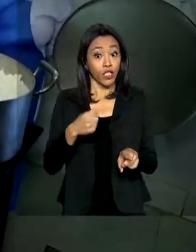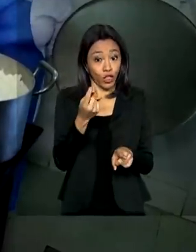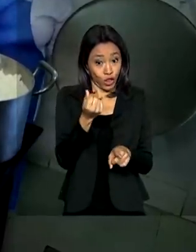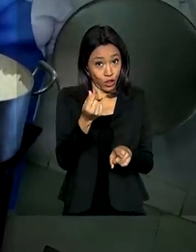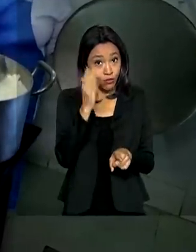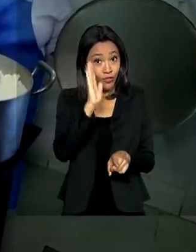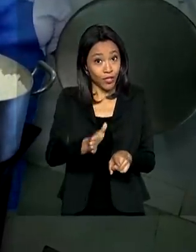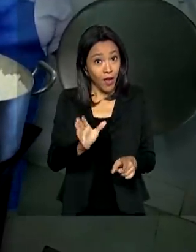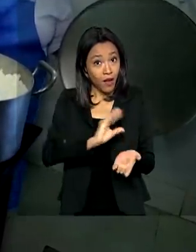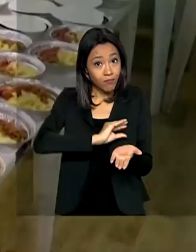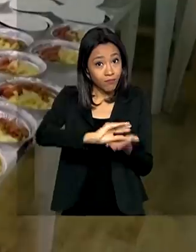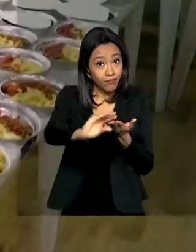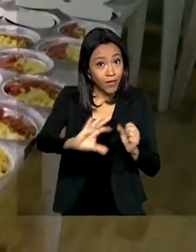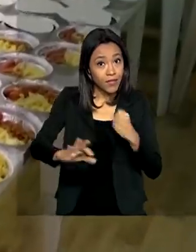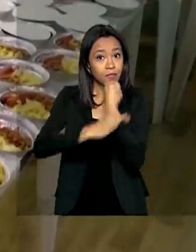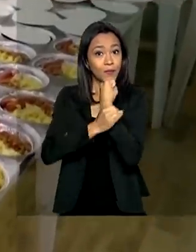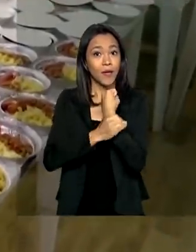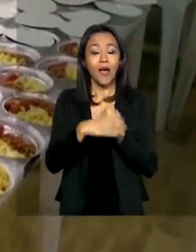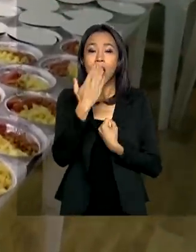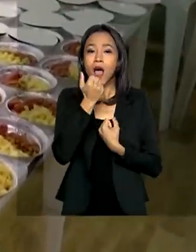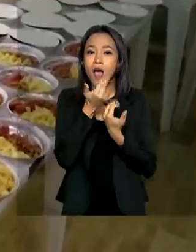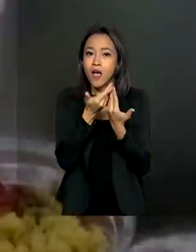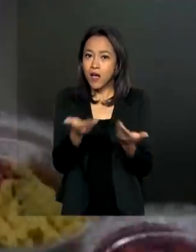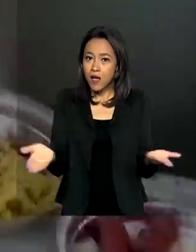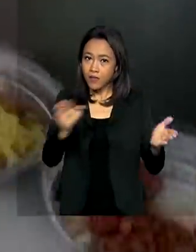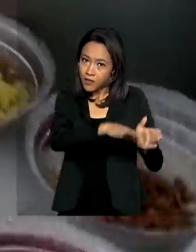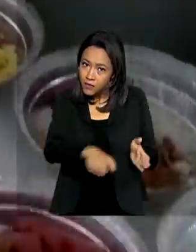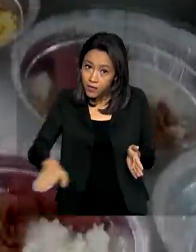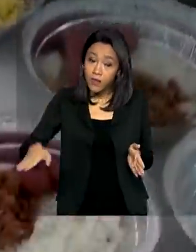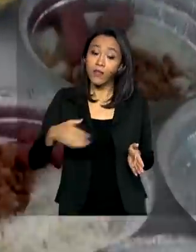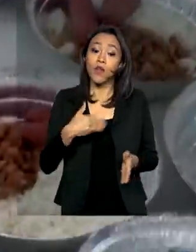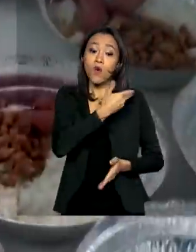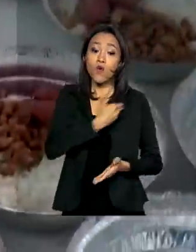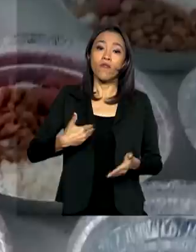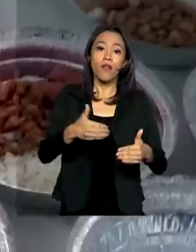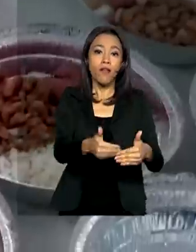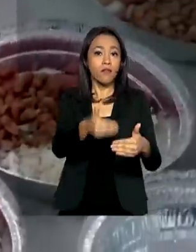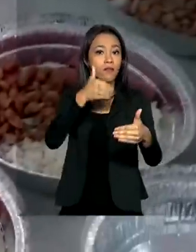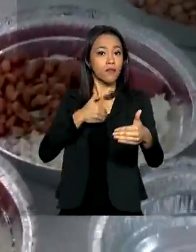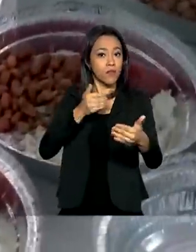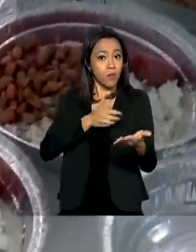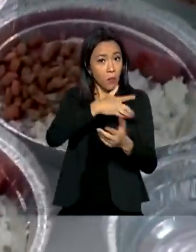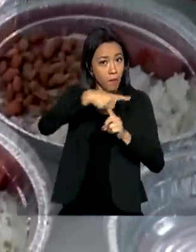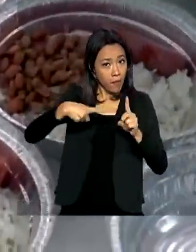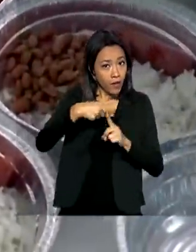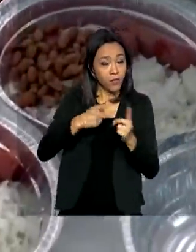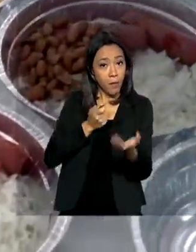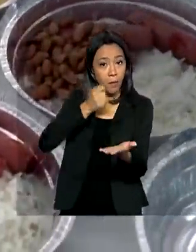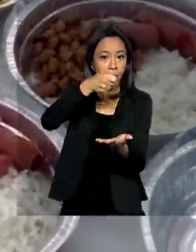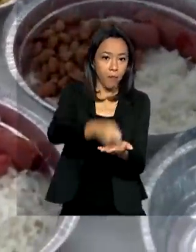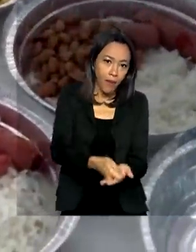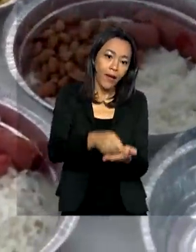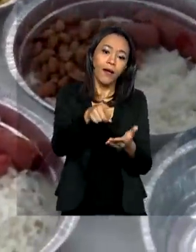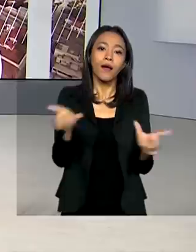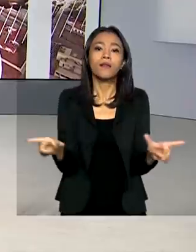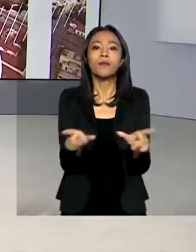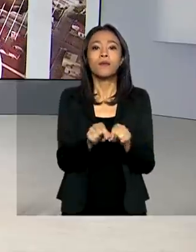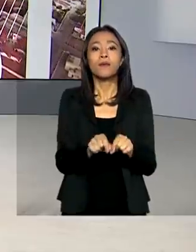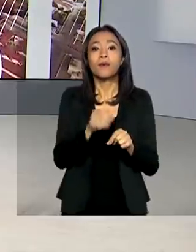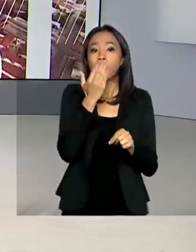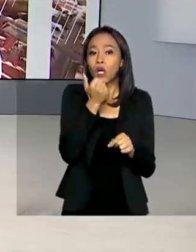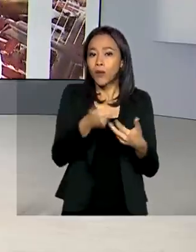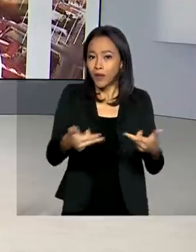garantido para a alimentação escolar das crianças. O governo antecipa a parcela do Programa Nacional de Alimentação Escolar.